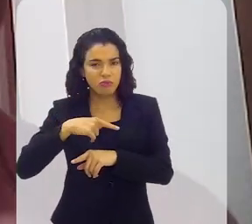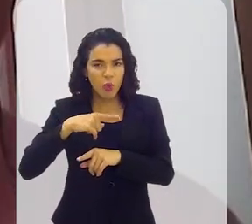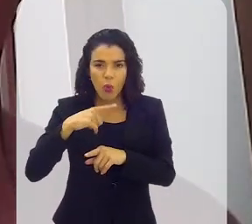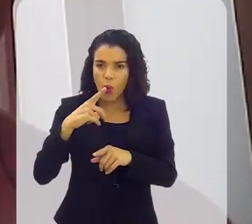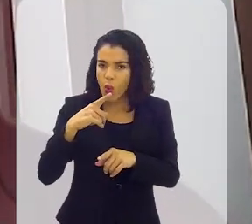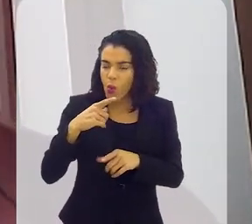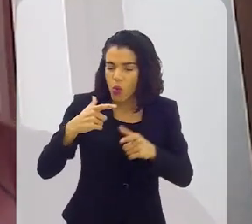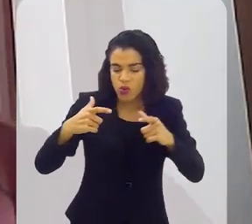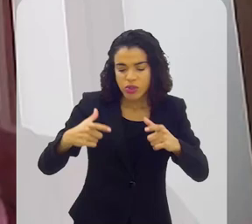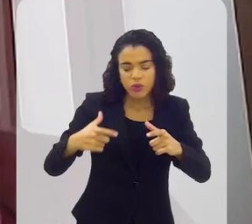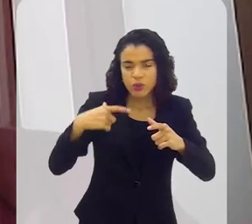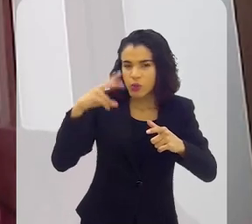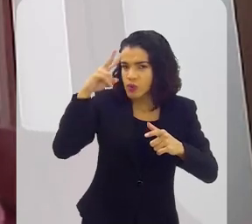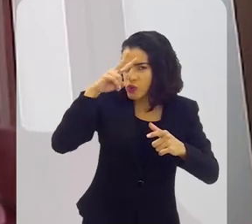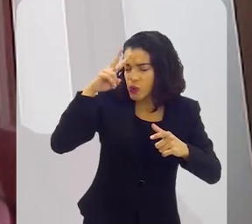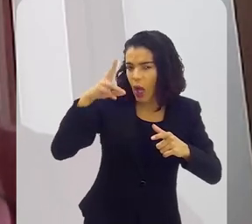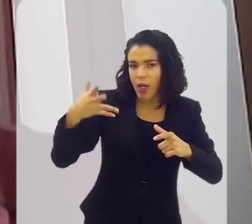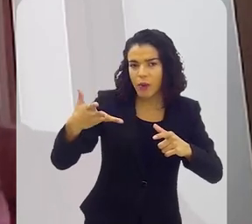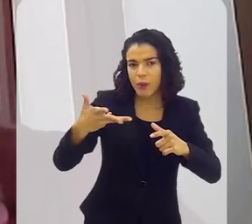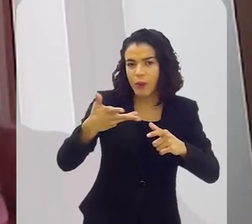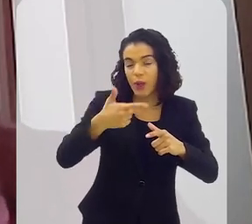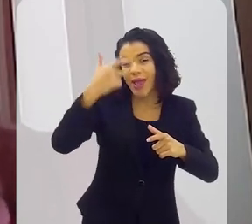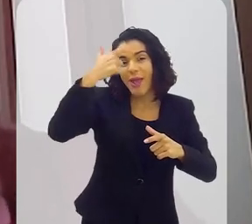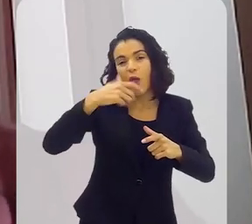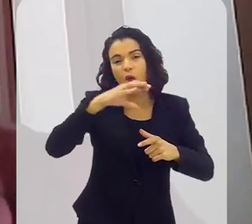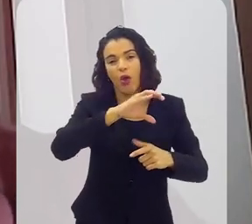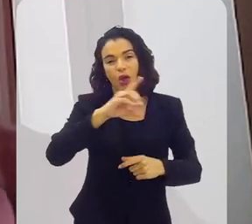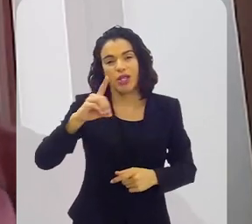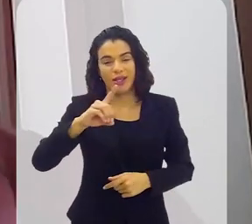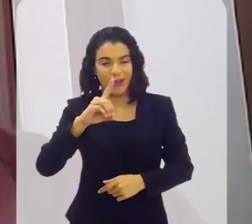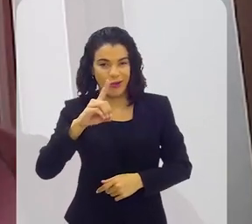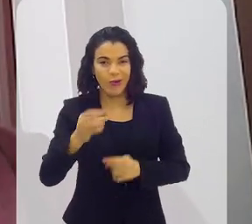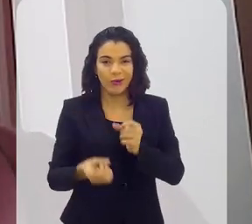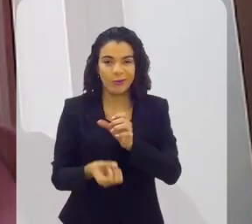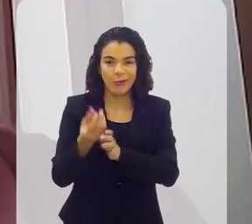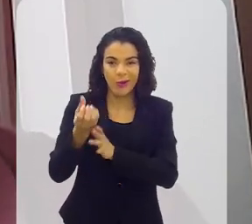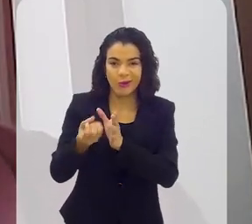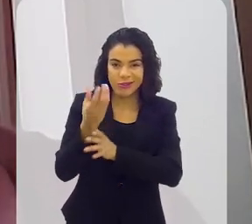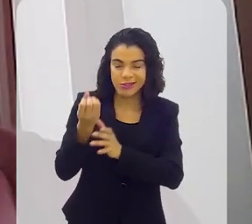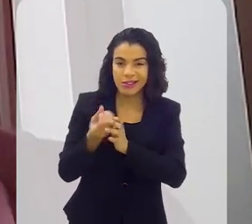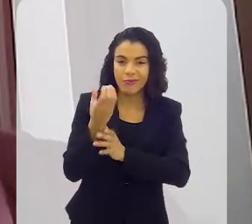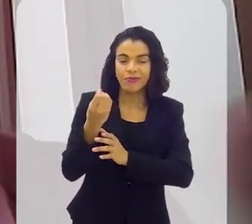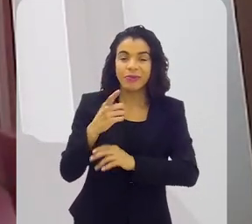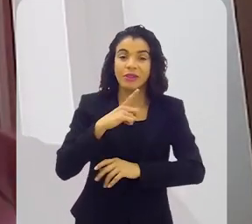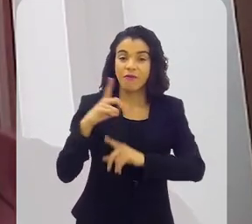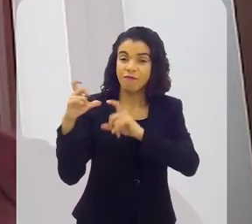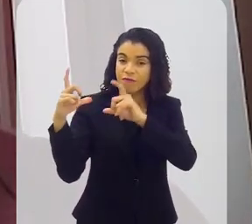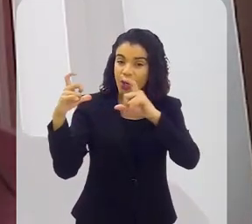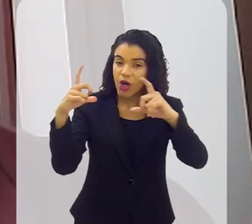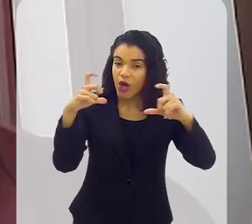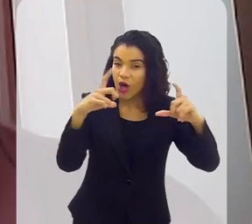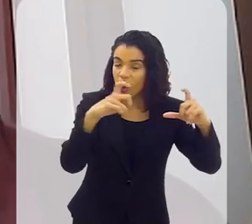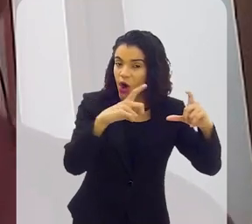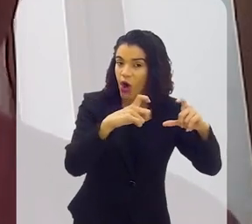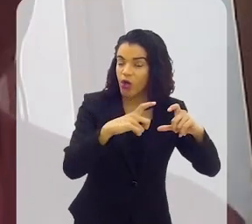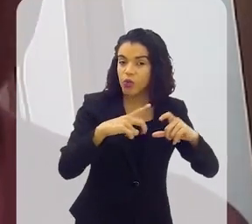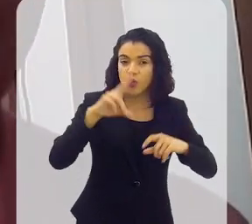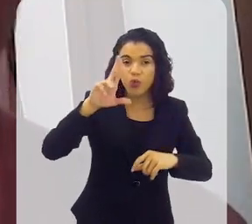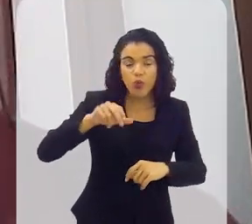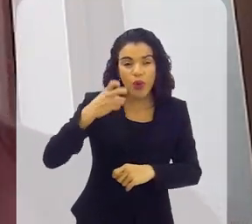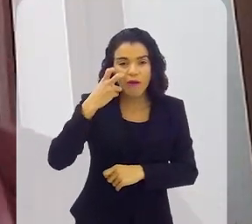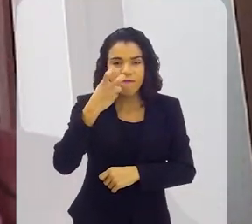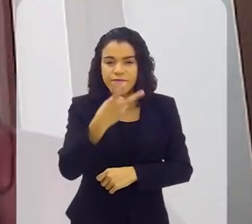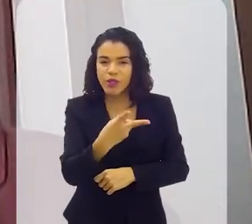histórias fantásticas. E eu sou coordenador de produção, então fiz histórias todas. Tem fotos também inéditas do Jorge